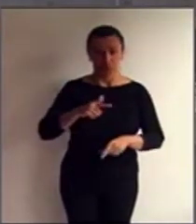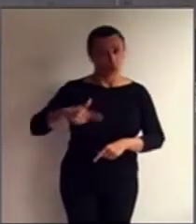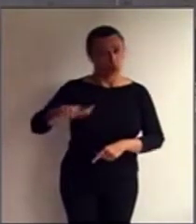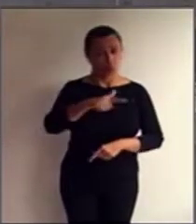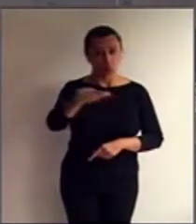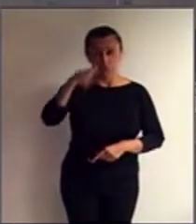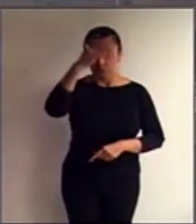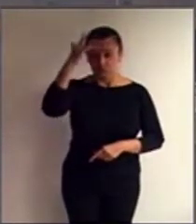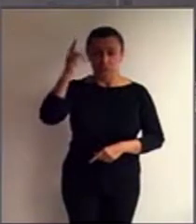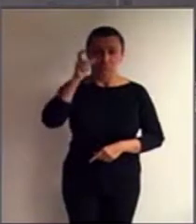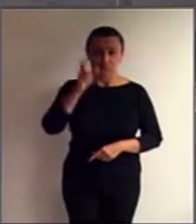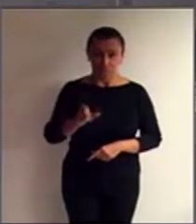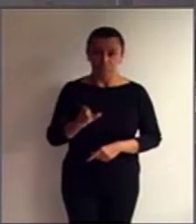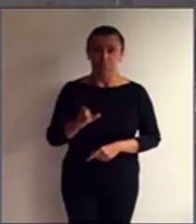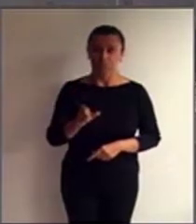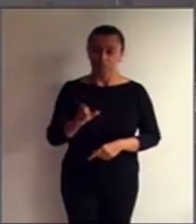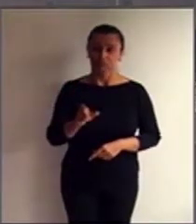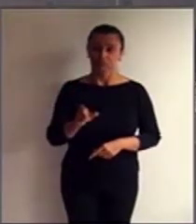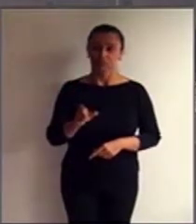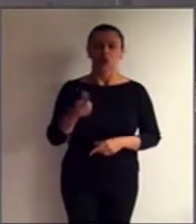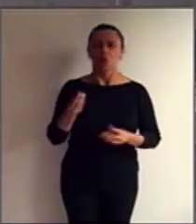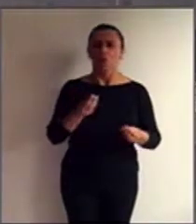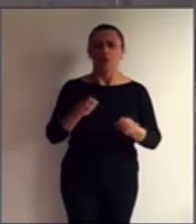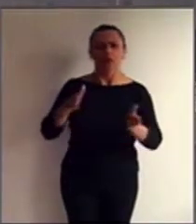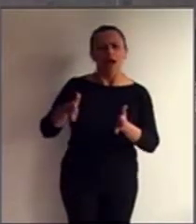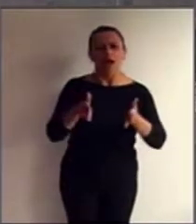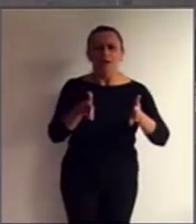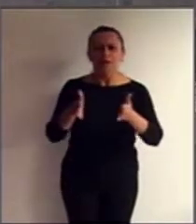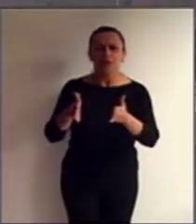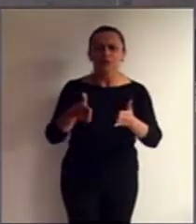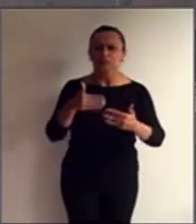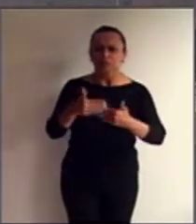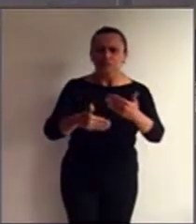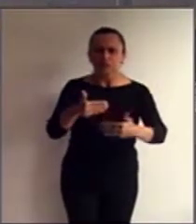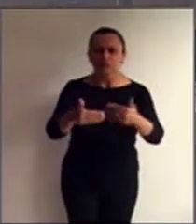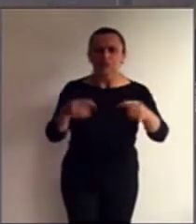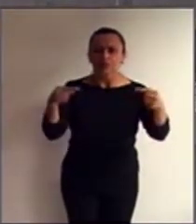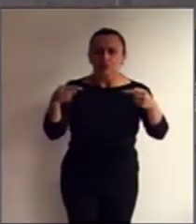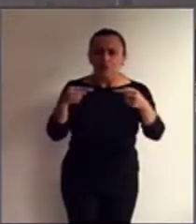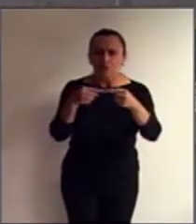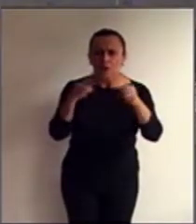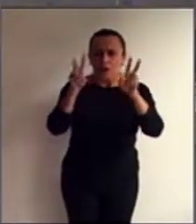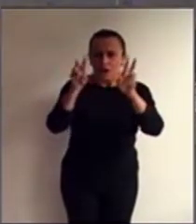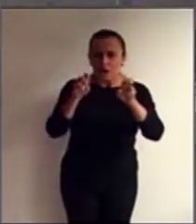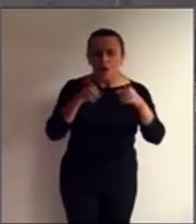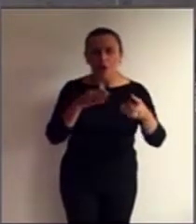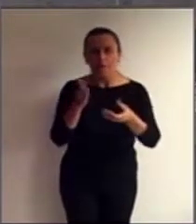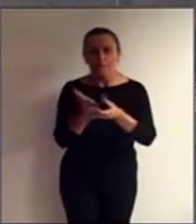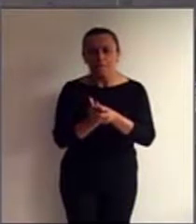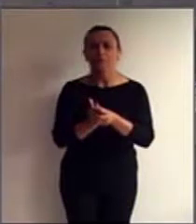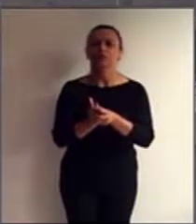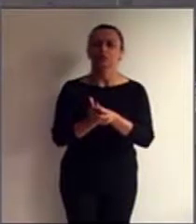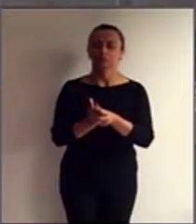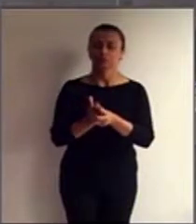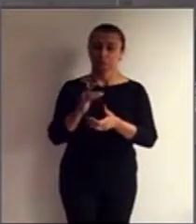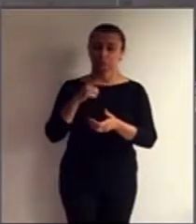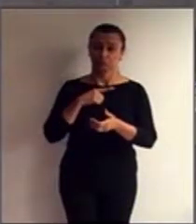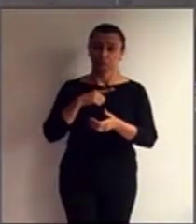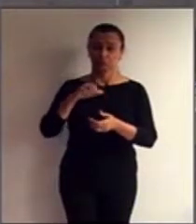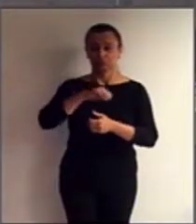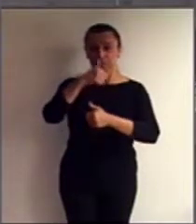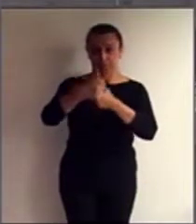interessados sobre todos os passos relativos ao processo de interdição.